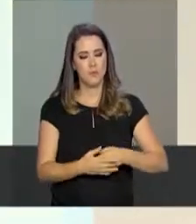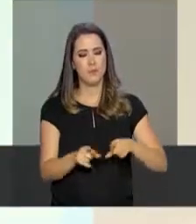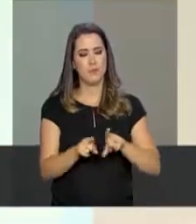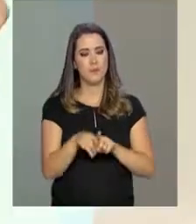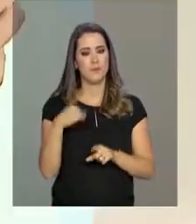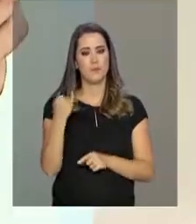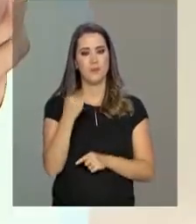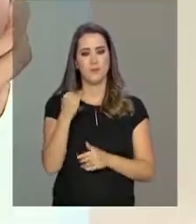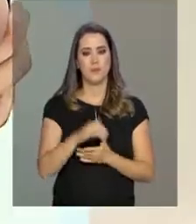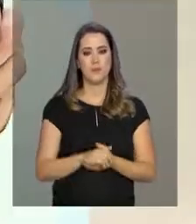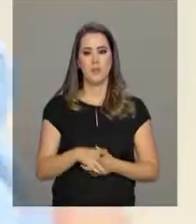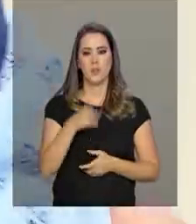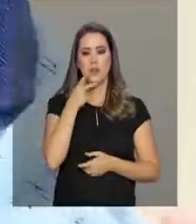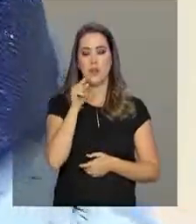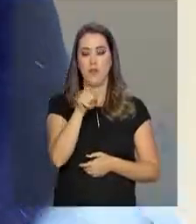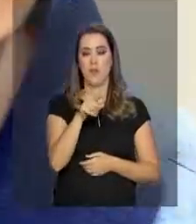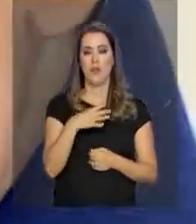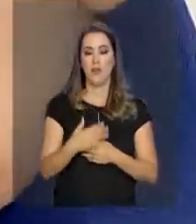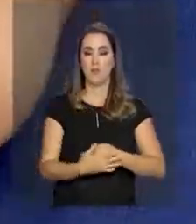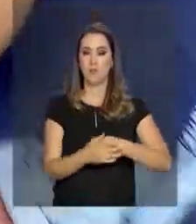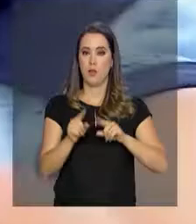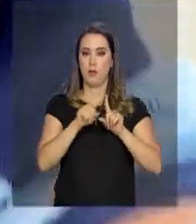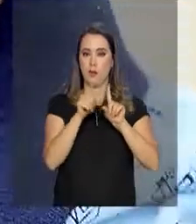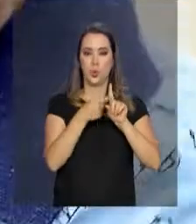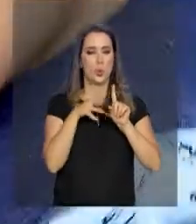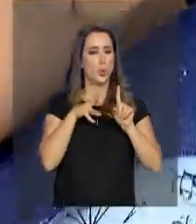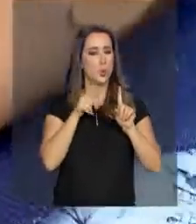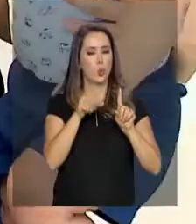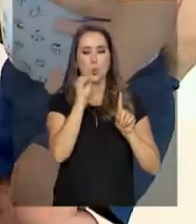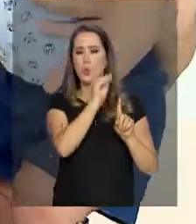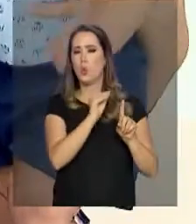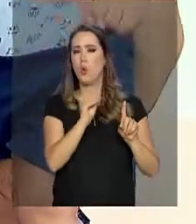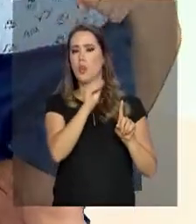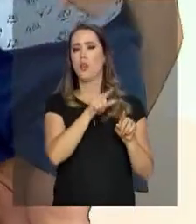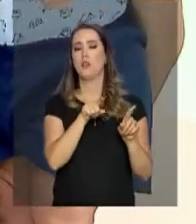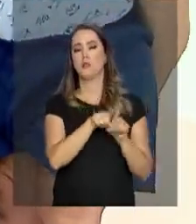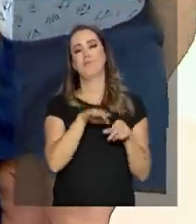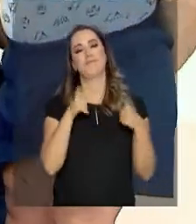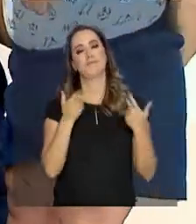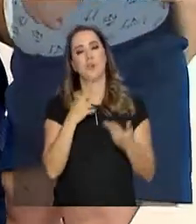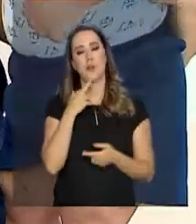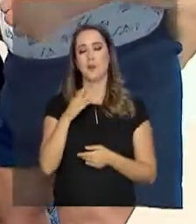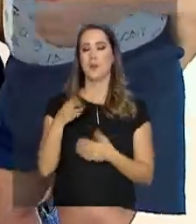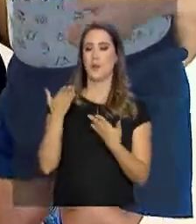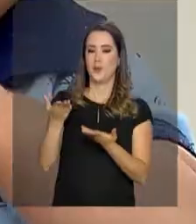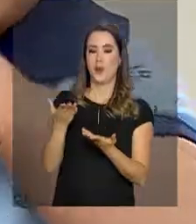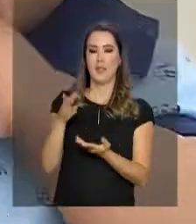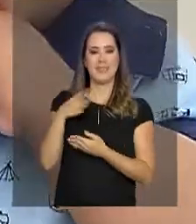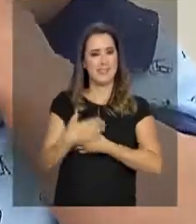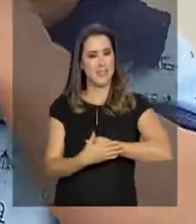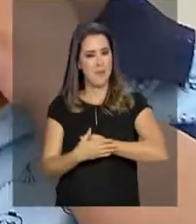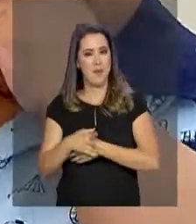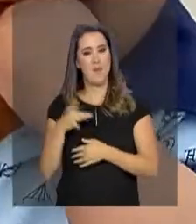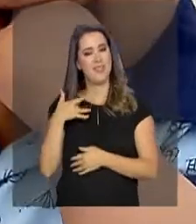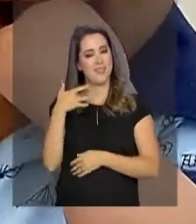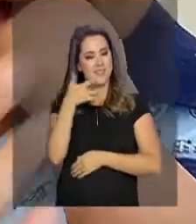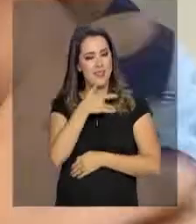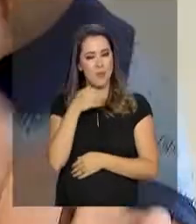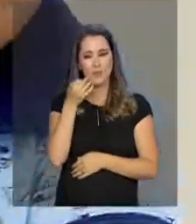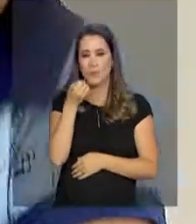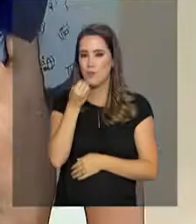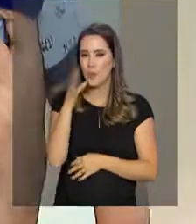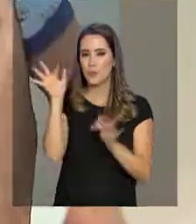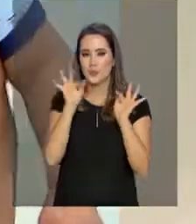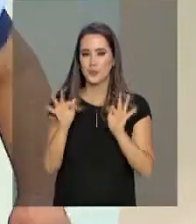Bruna conta que na gestação do Vitor, tomou todos os cuidados e o resultado disso é esse bebê sadio e